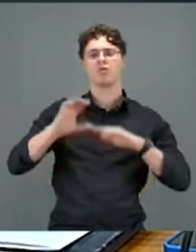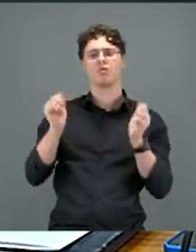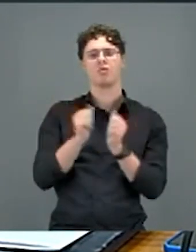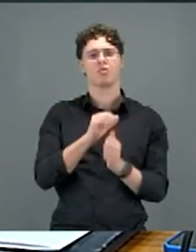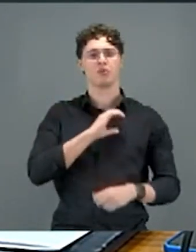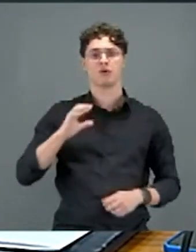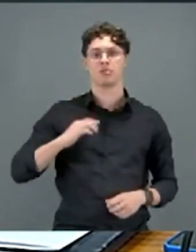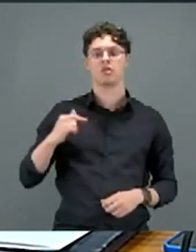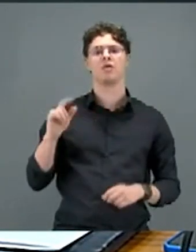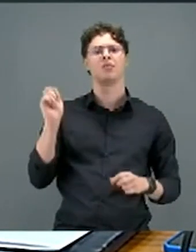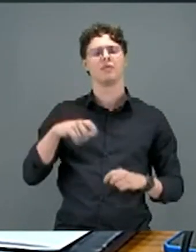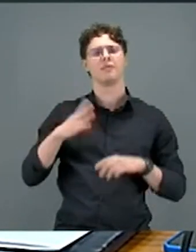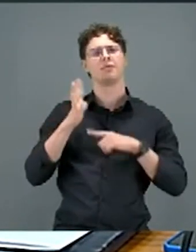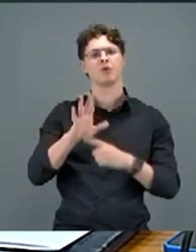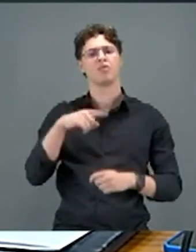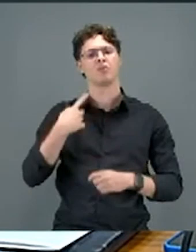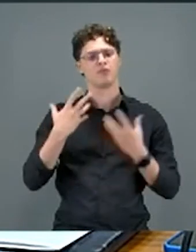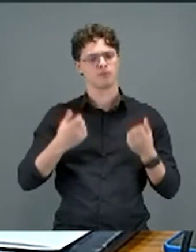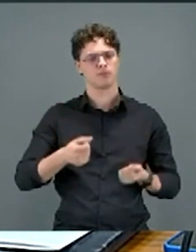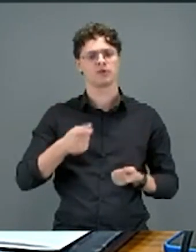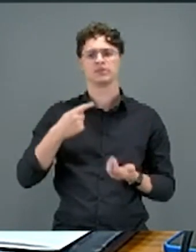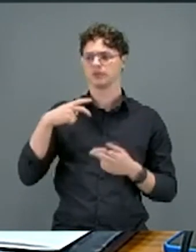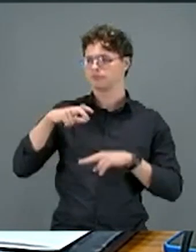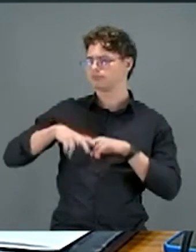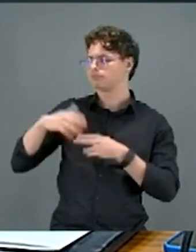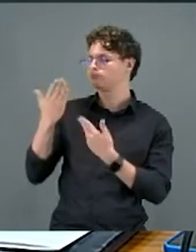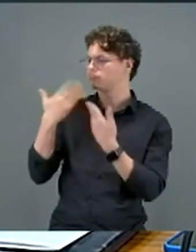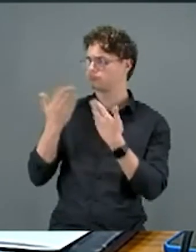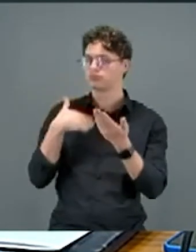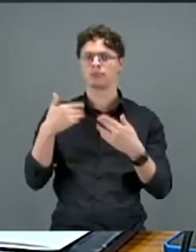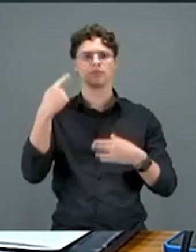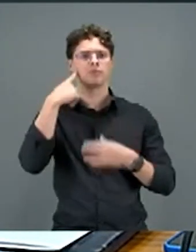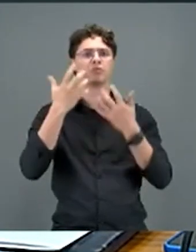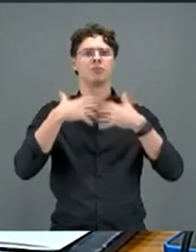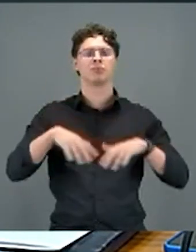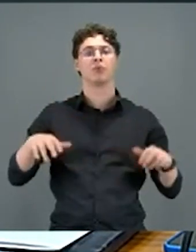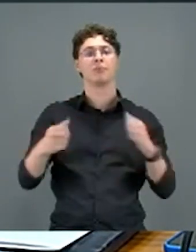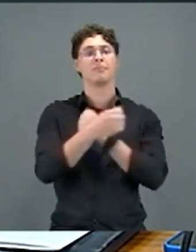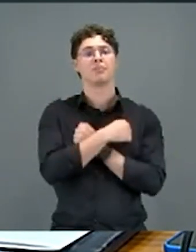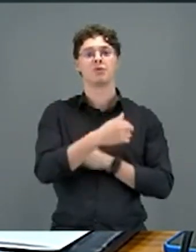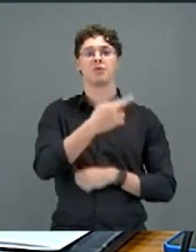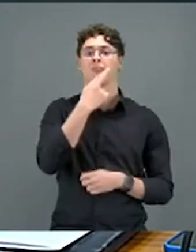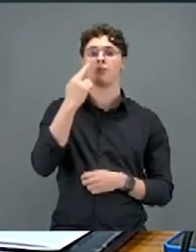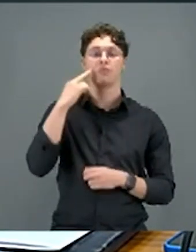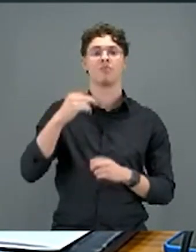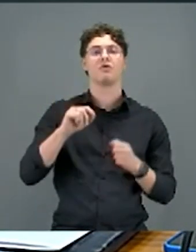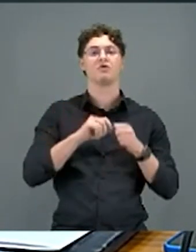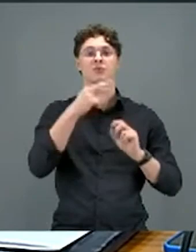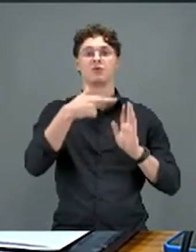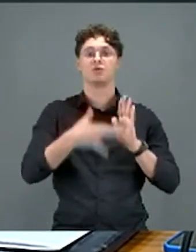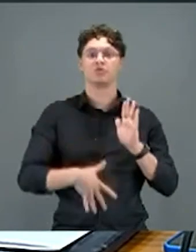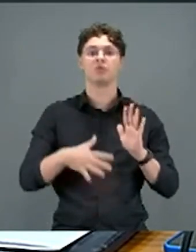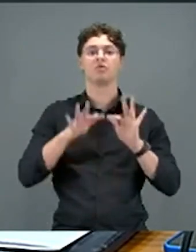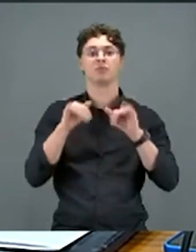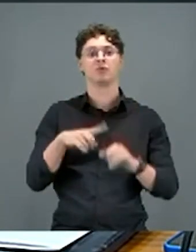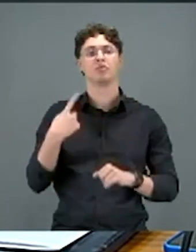os números que trouxeram. Vamos sentar, vamos, senador, sentar e fazer um abraço, Roraima. E propor como relatório no final dessa comissão que